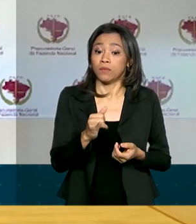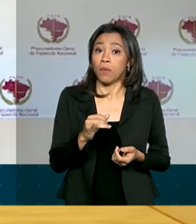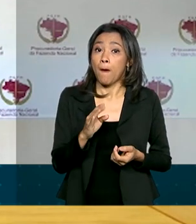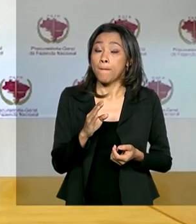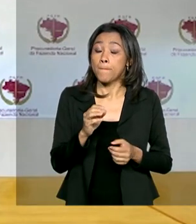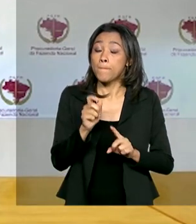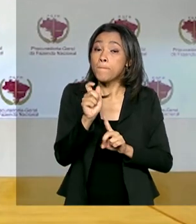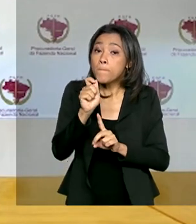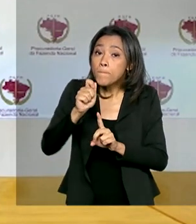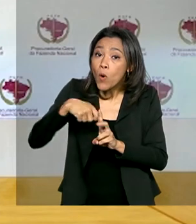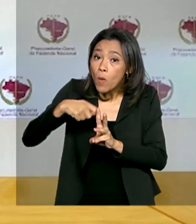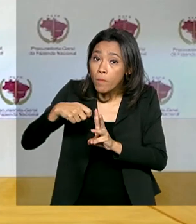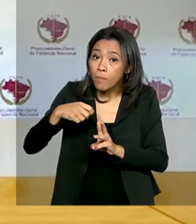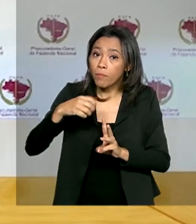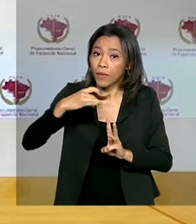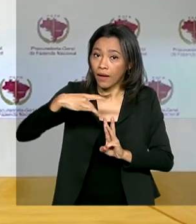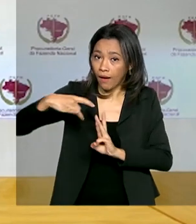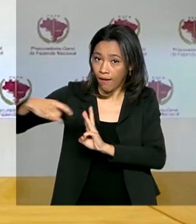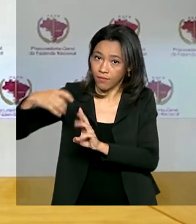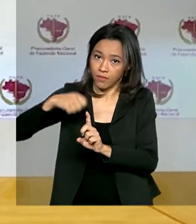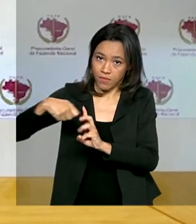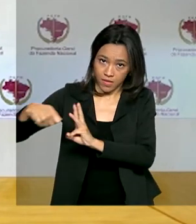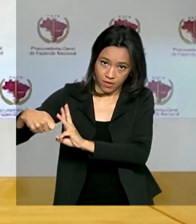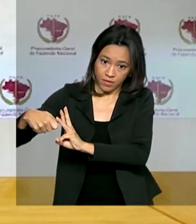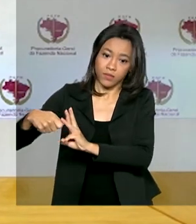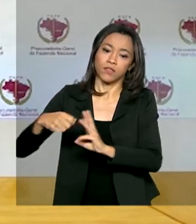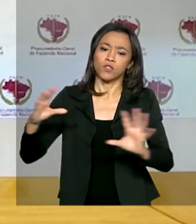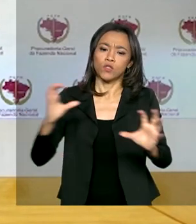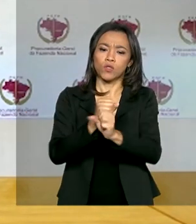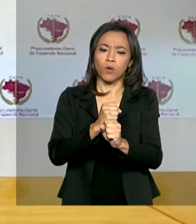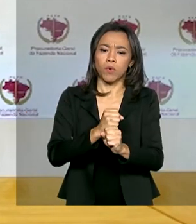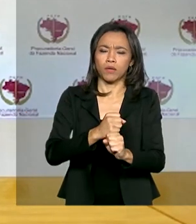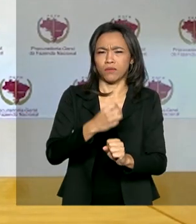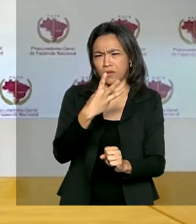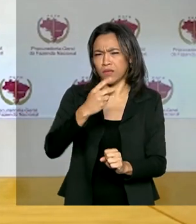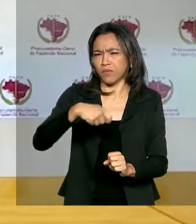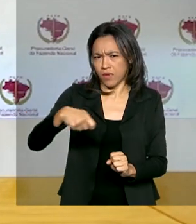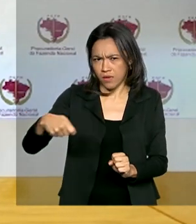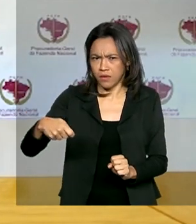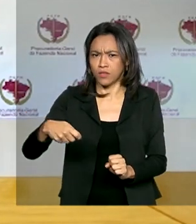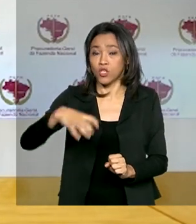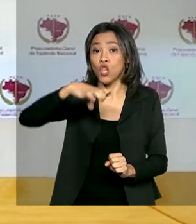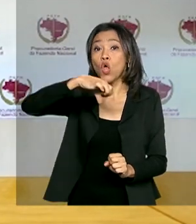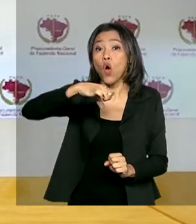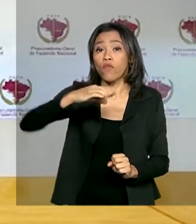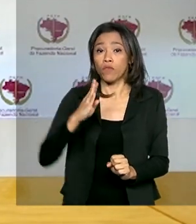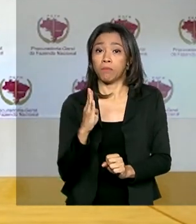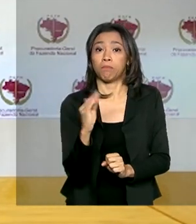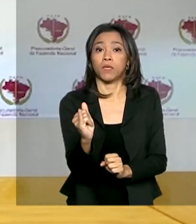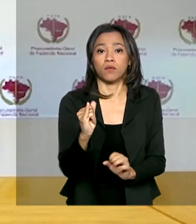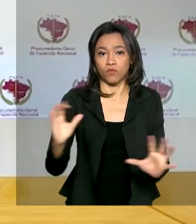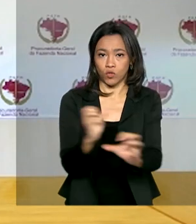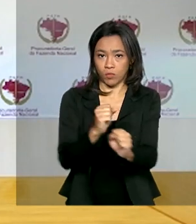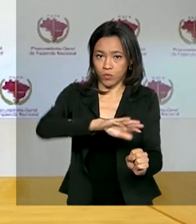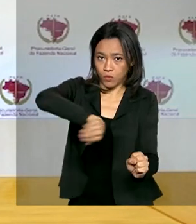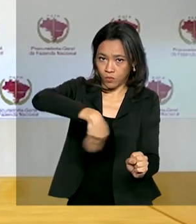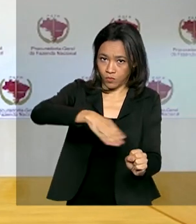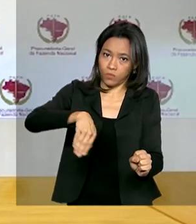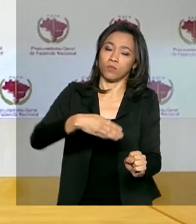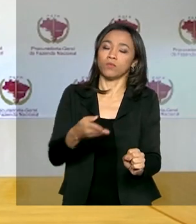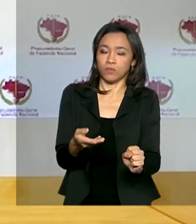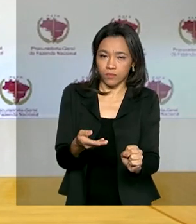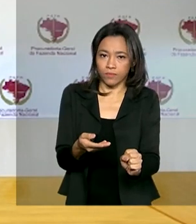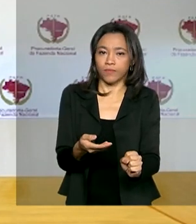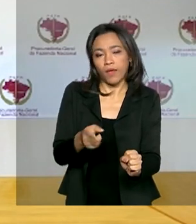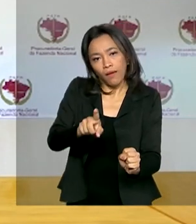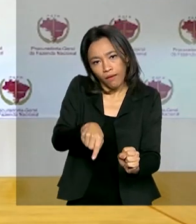desses parcelamentos giram em torno disso, totalizando os três meses aproximadamente 9 bilhões do montante estimado,